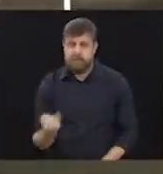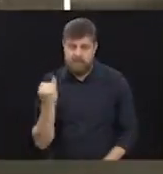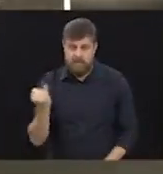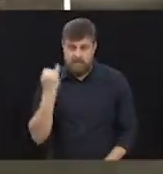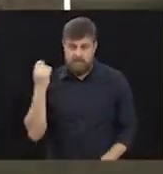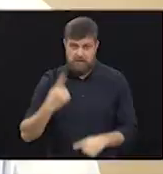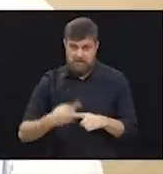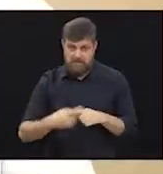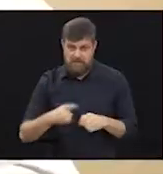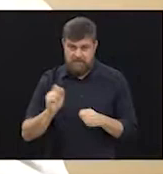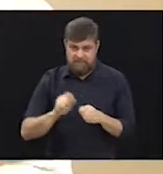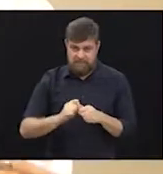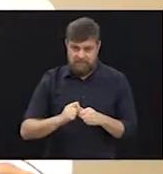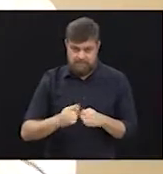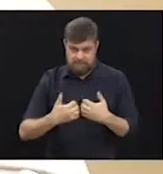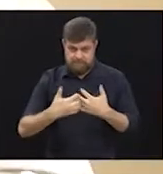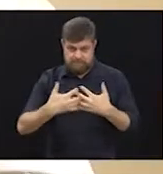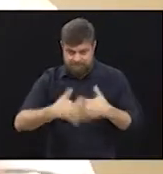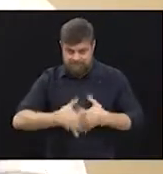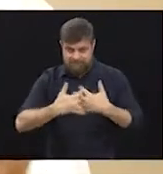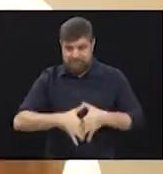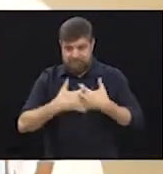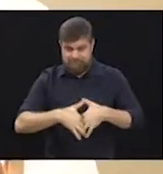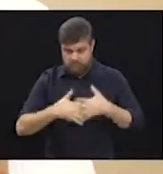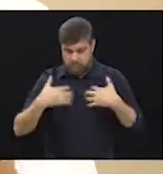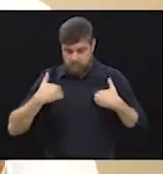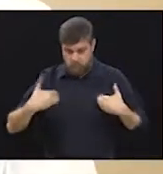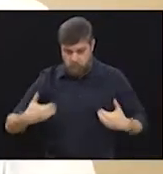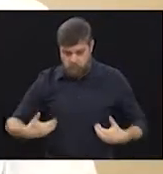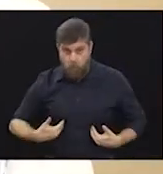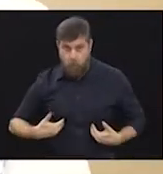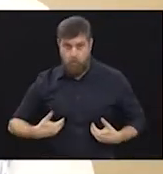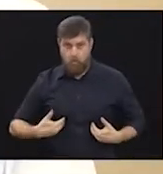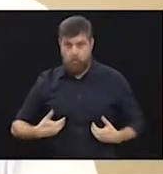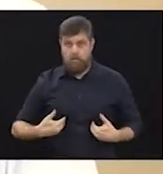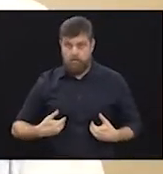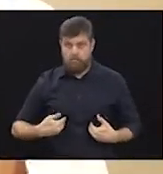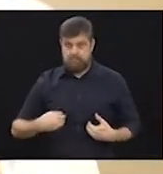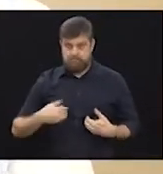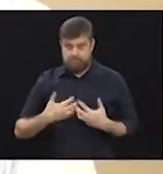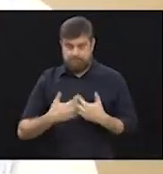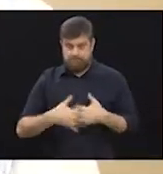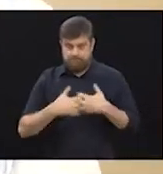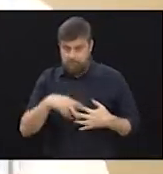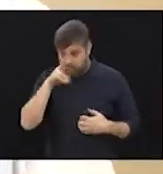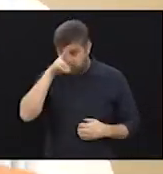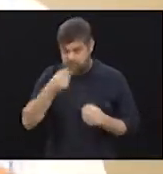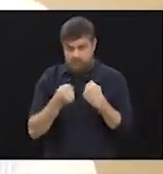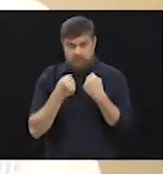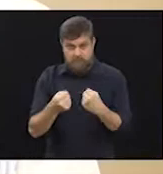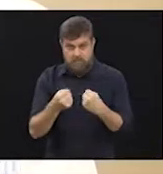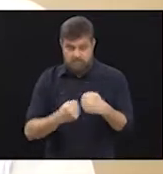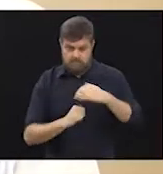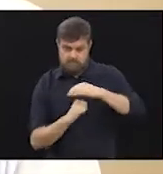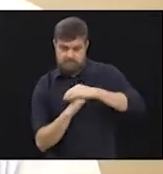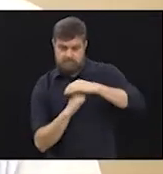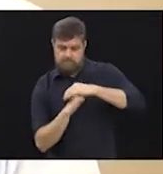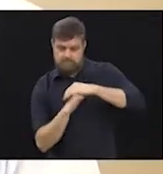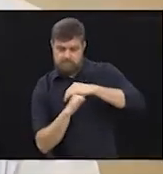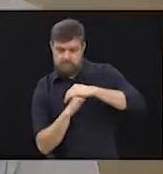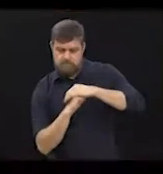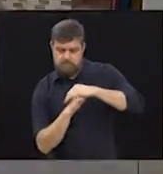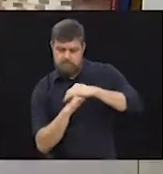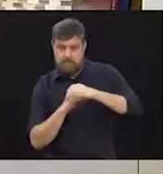porque você tem que manter aquela musculatura, os tendões, tudo preservado, forte, para que essa articulação fique